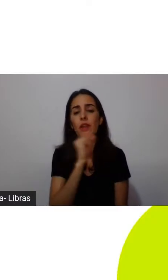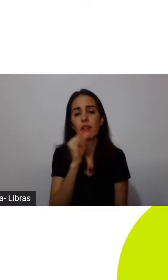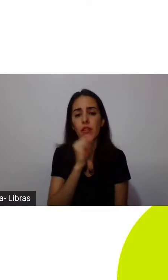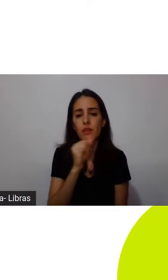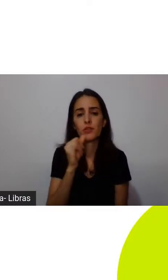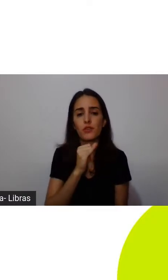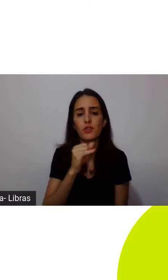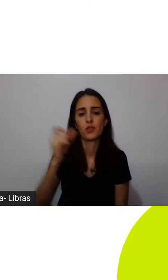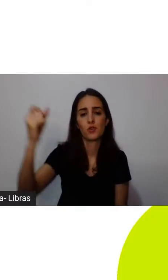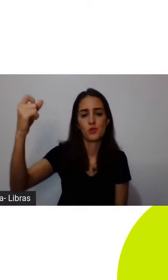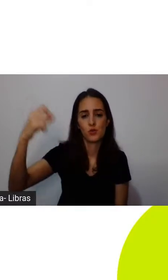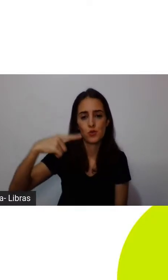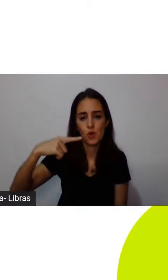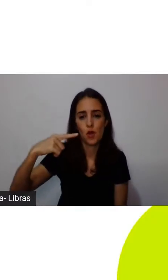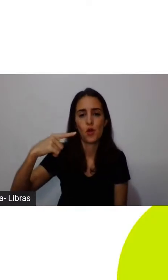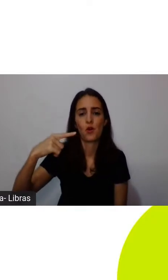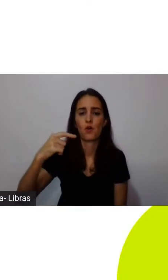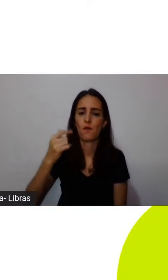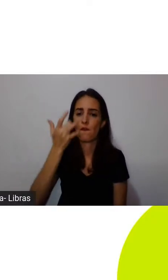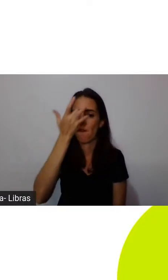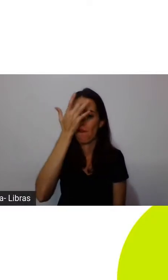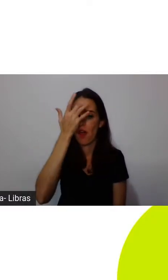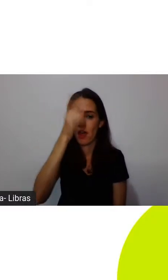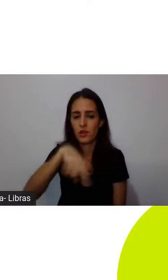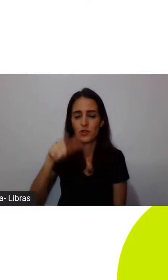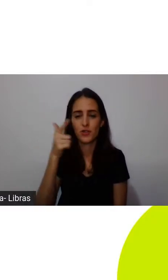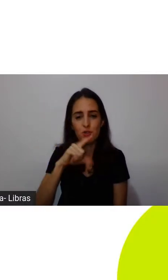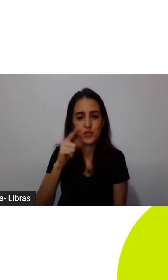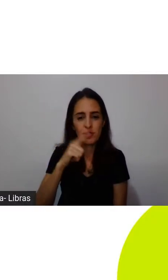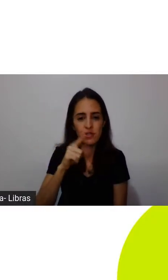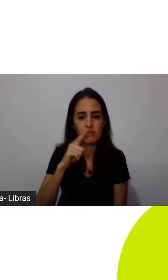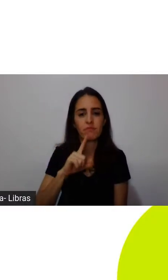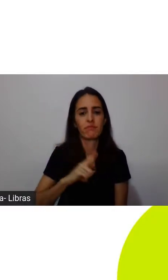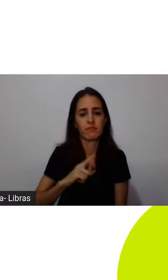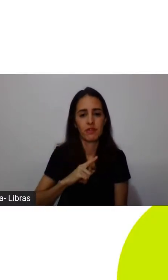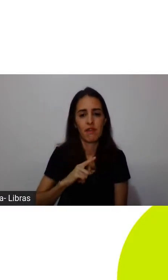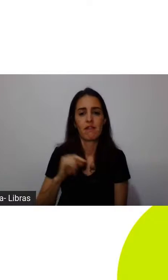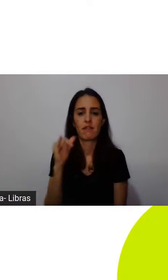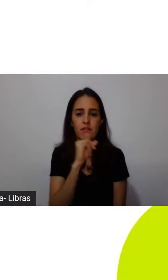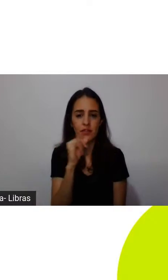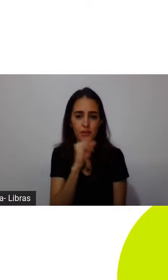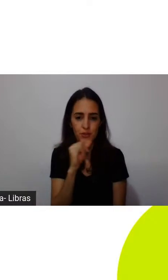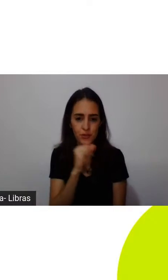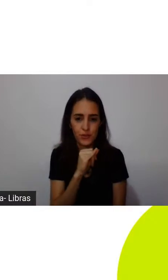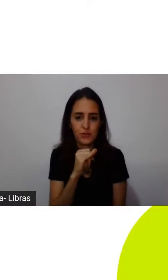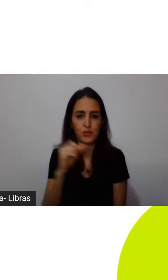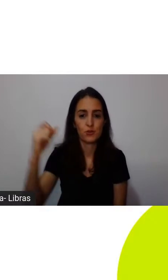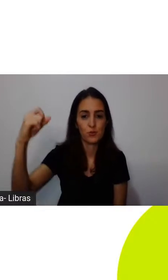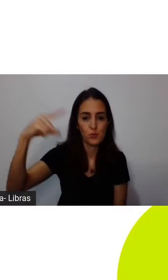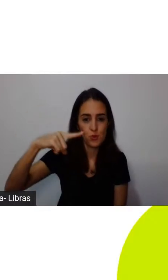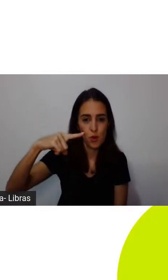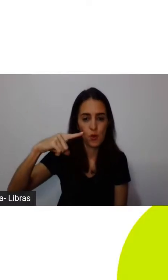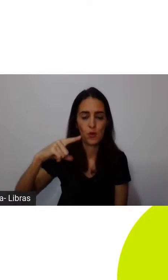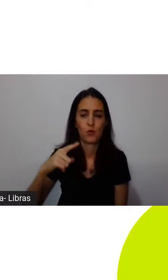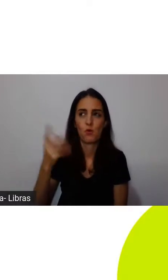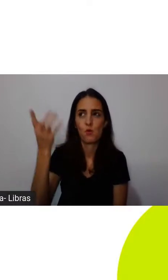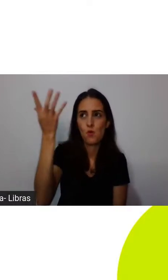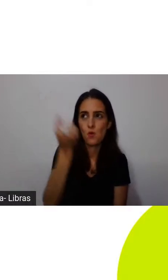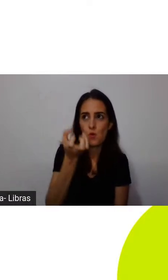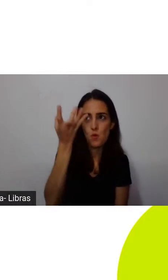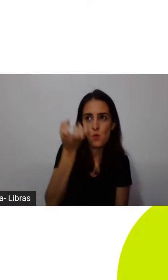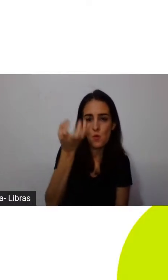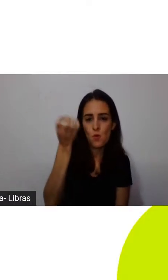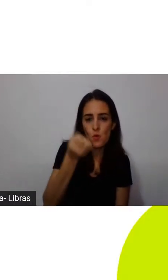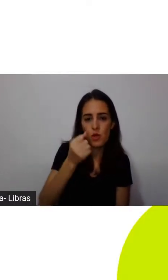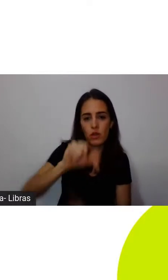acessível, para que todos nós consigamos ter essa energia em casa. E a captura de carbono e armazenamento,